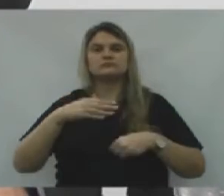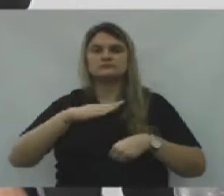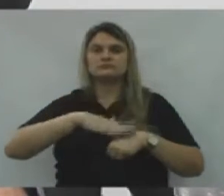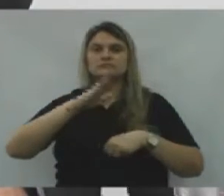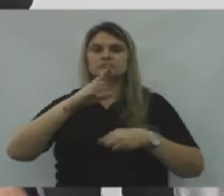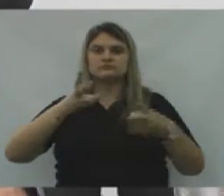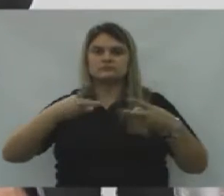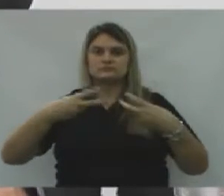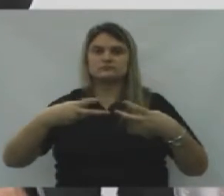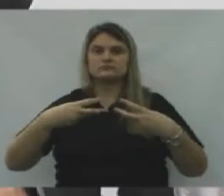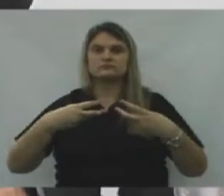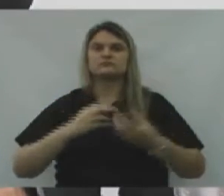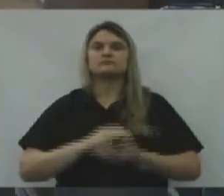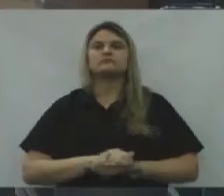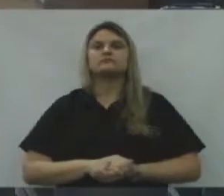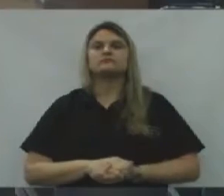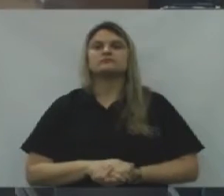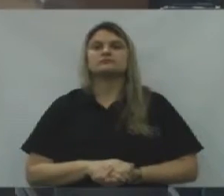excesso de arrecadação.